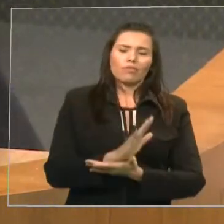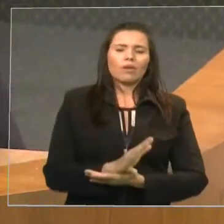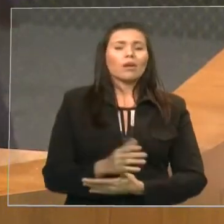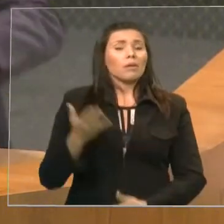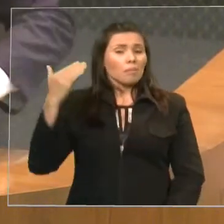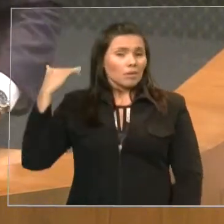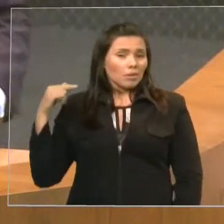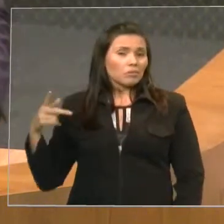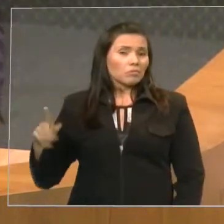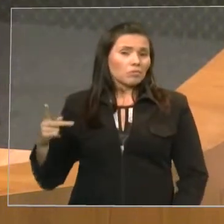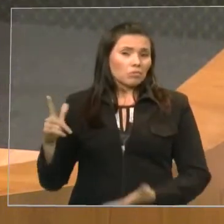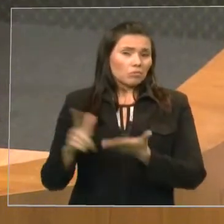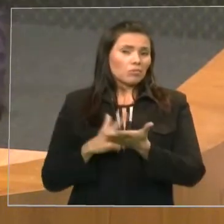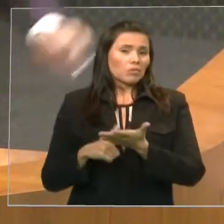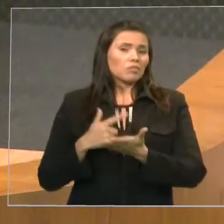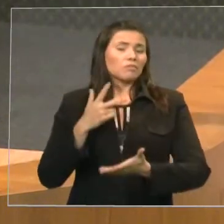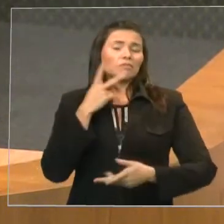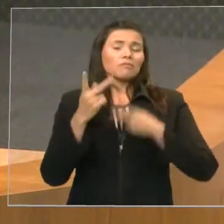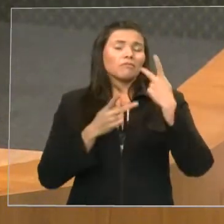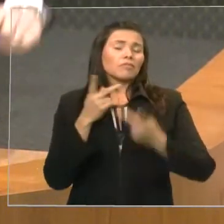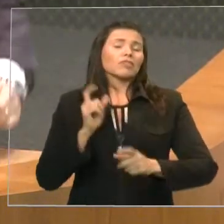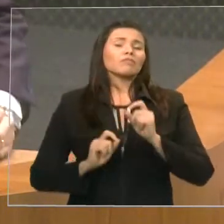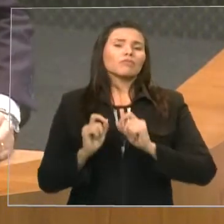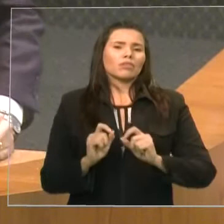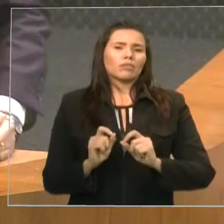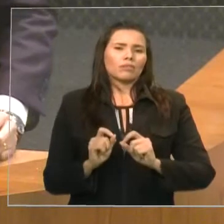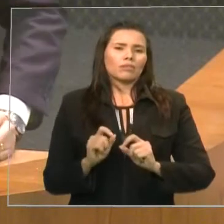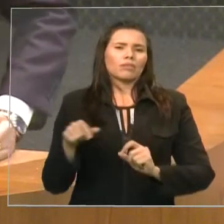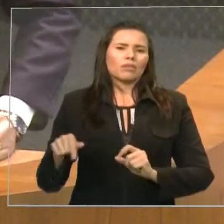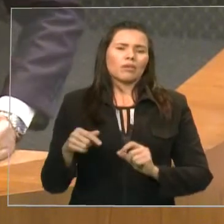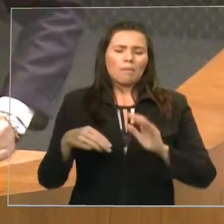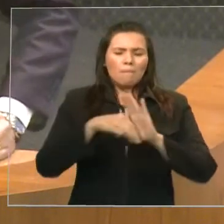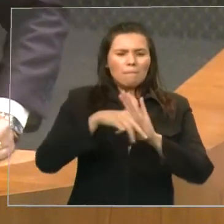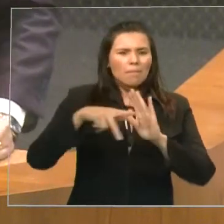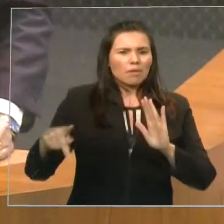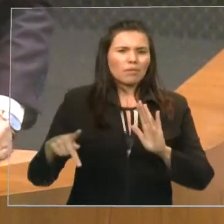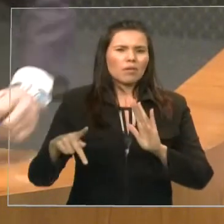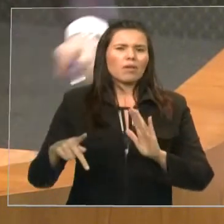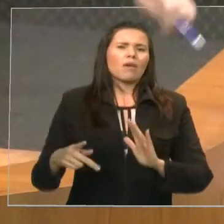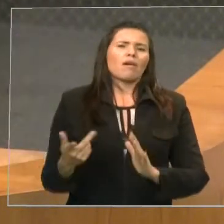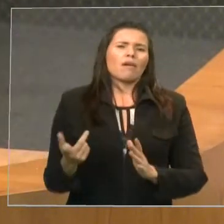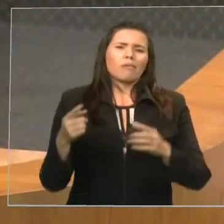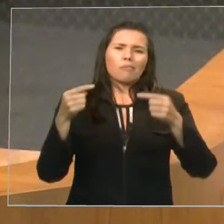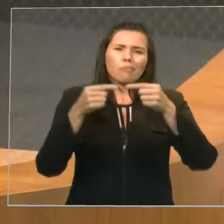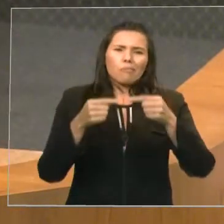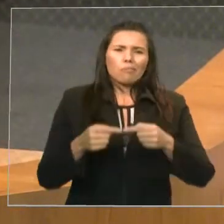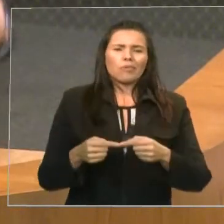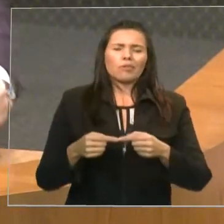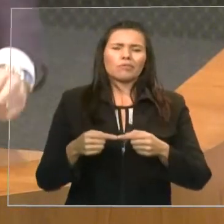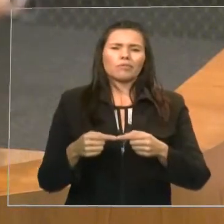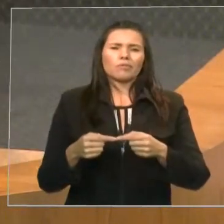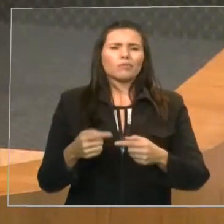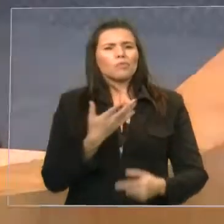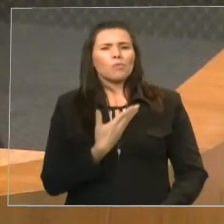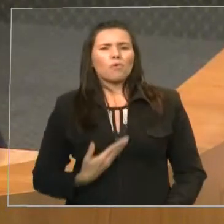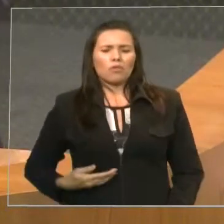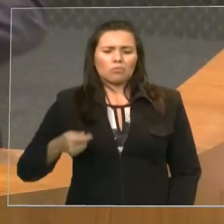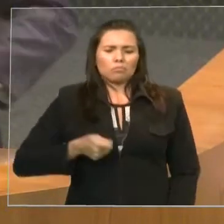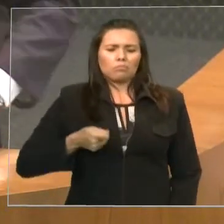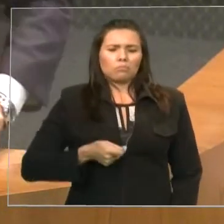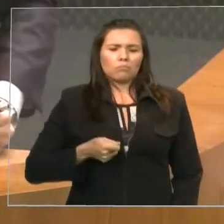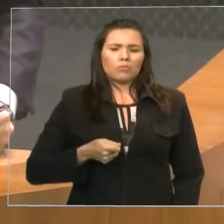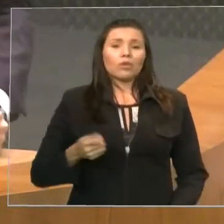frutos da ditadura militar. E hoje, ele, dentro do governo do Estado do Maranhão, editou mais de 70. E